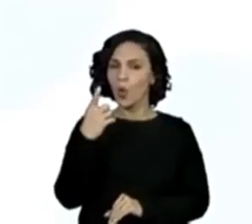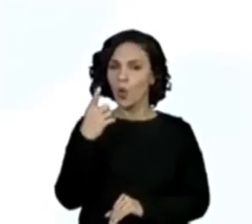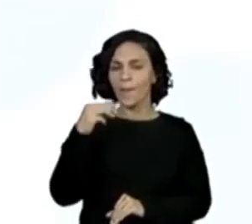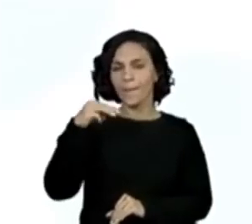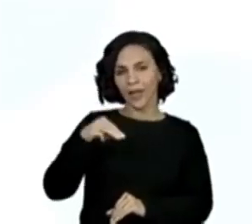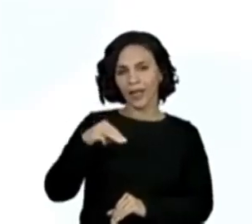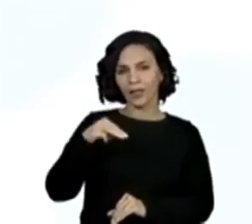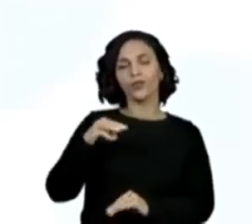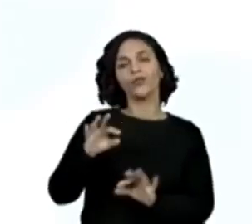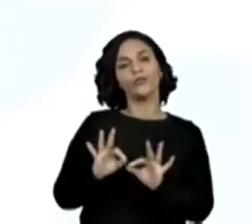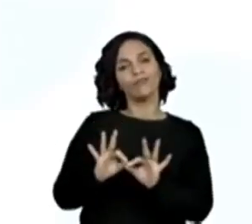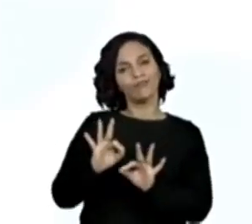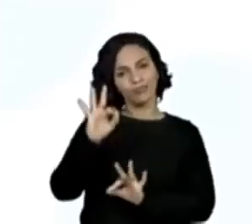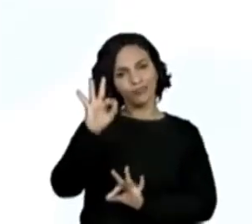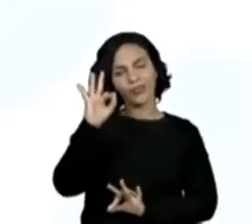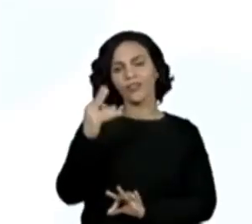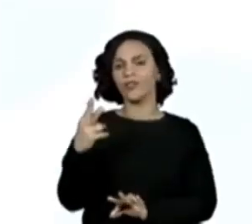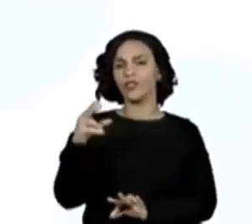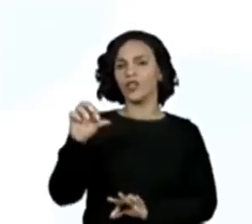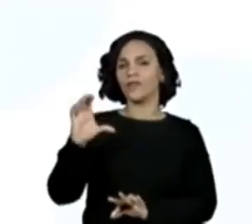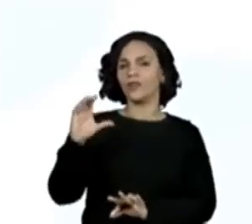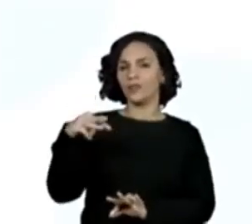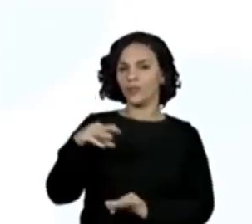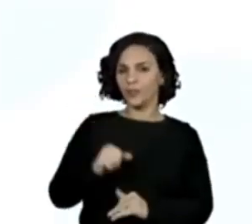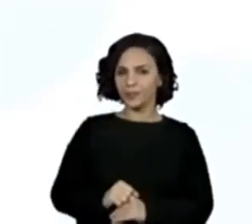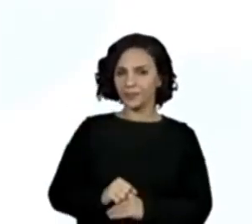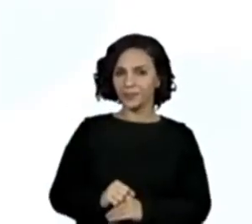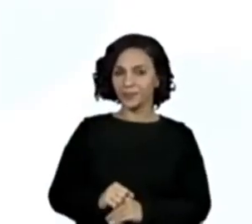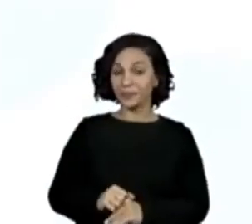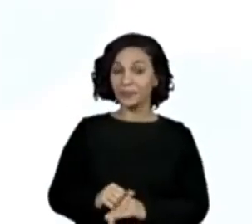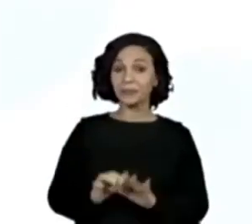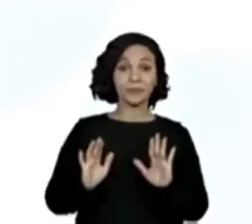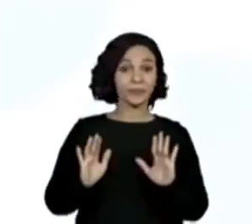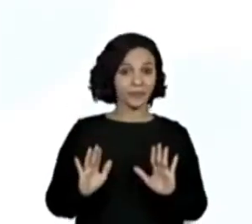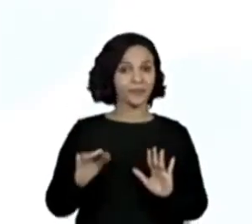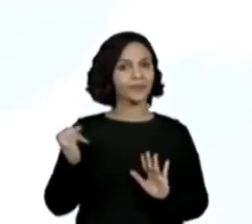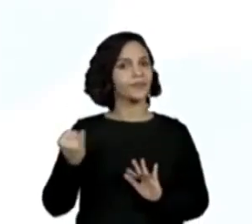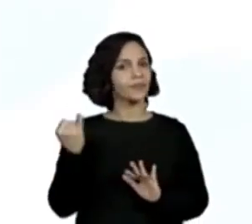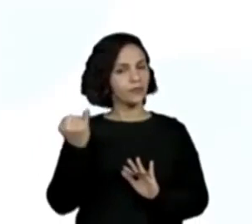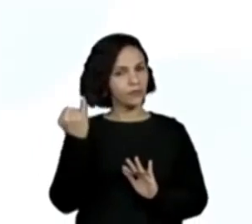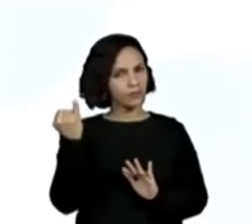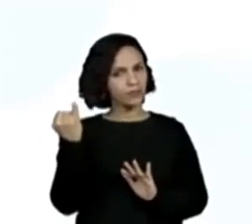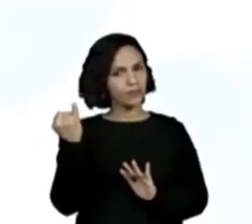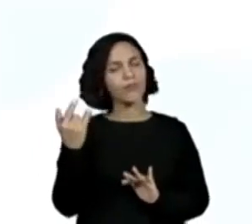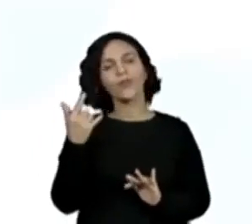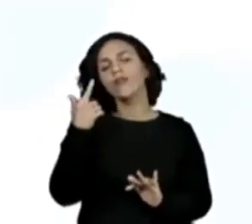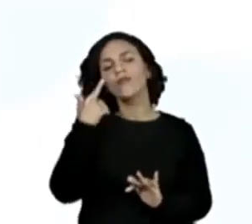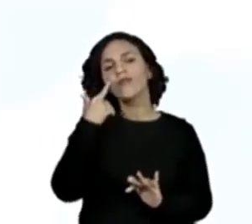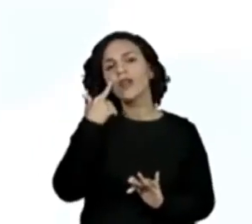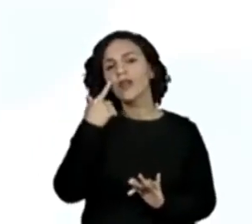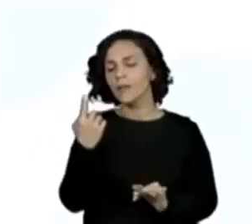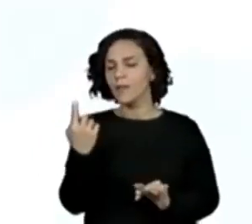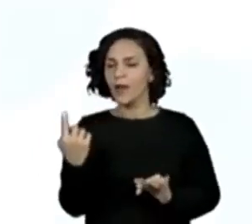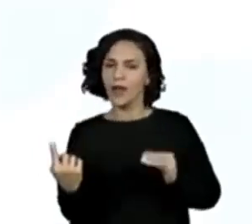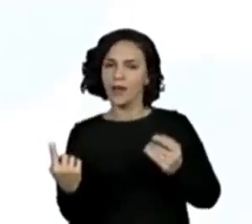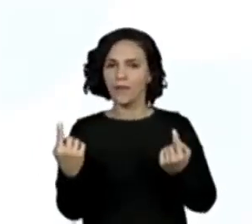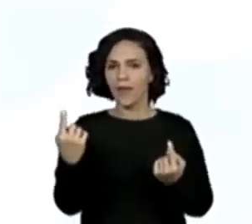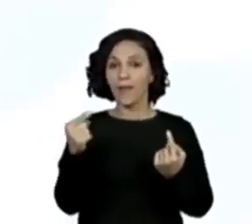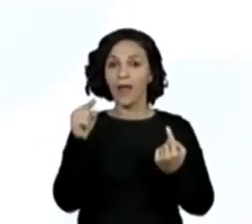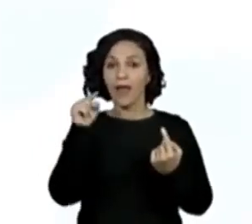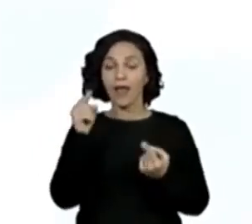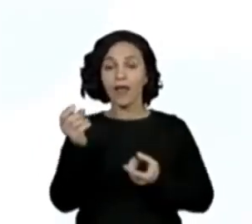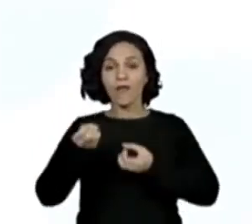centímetros. Isso é importante. Então, dá para a gente utilizar essas